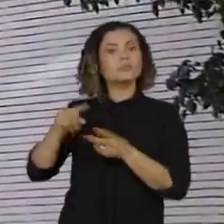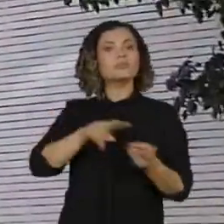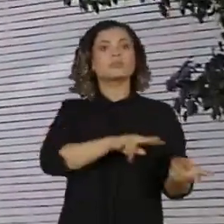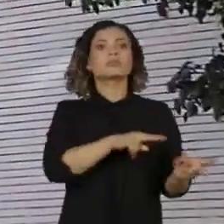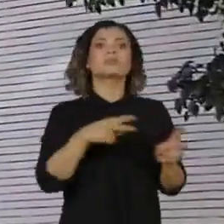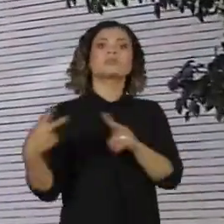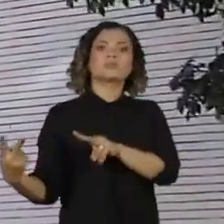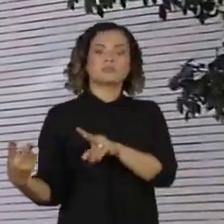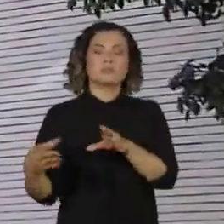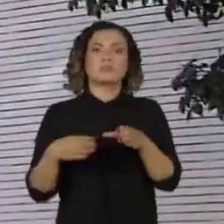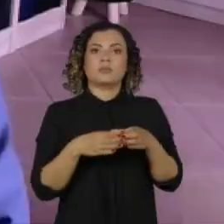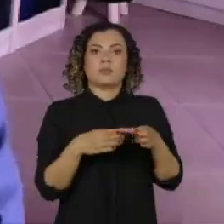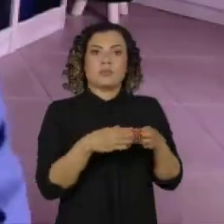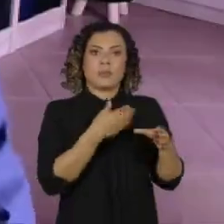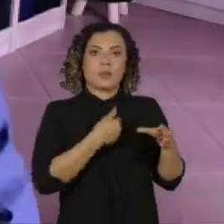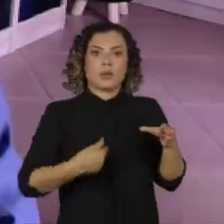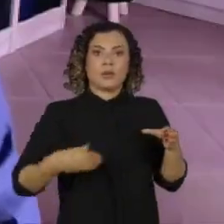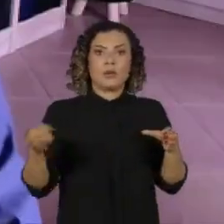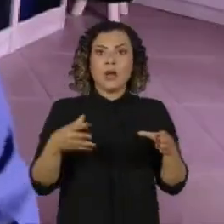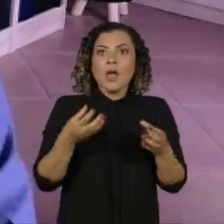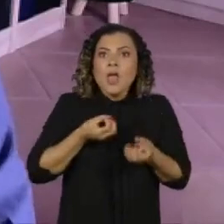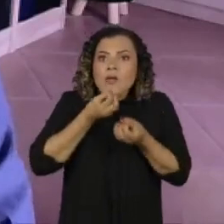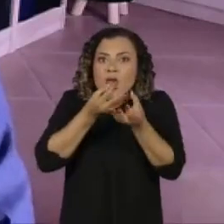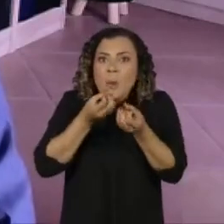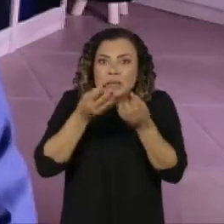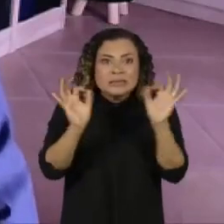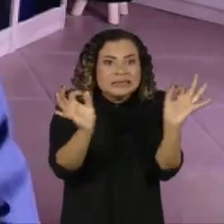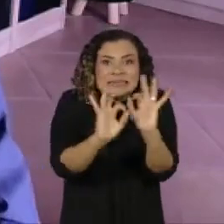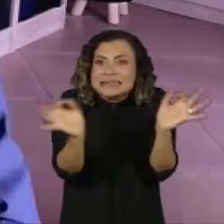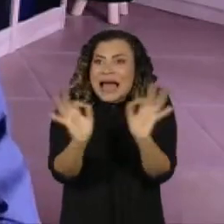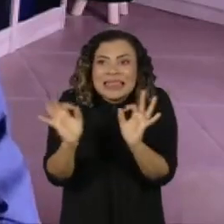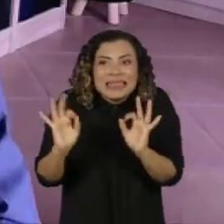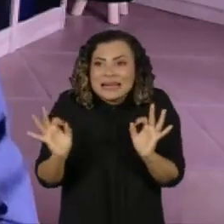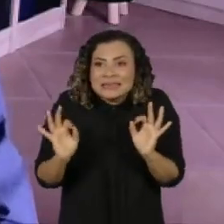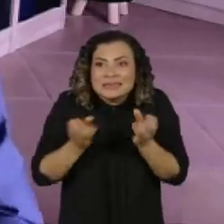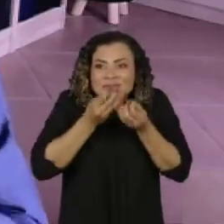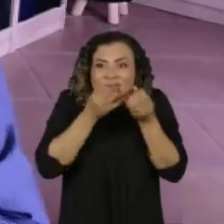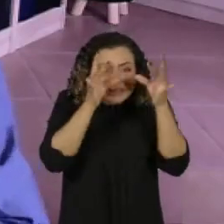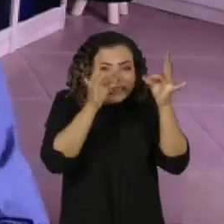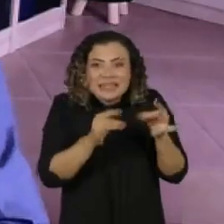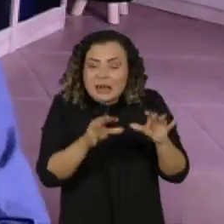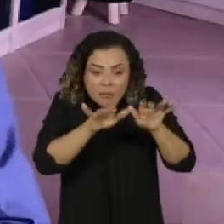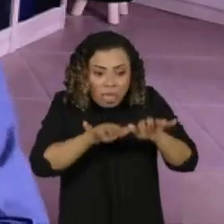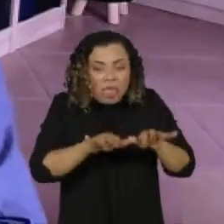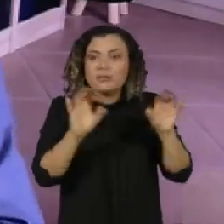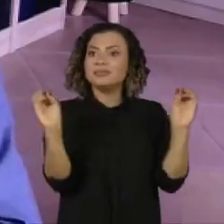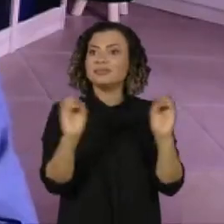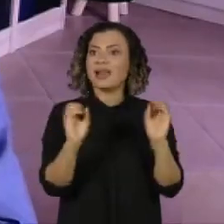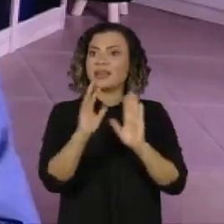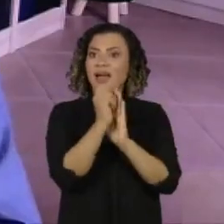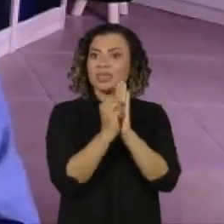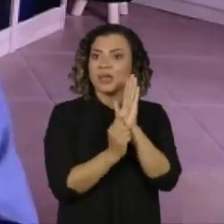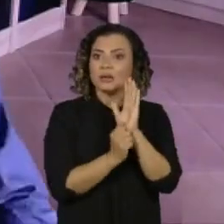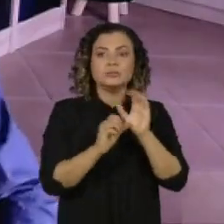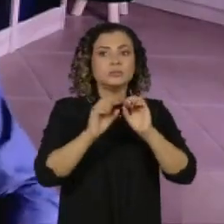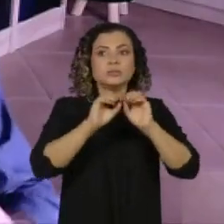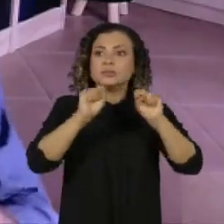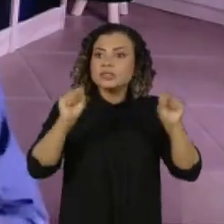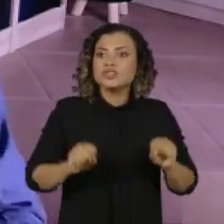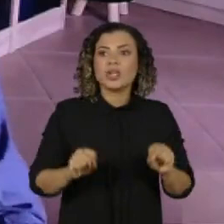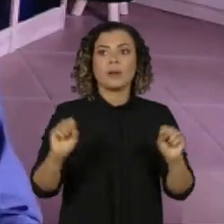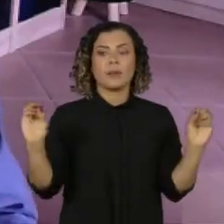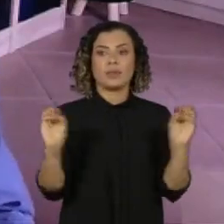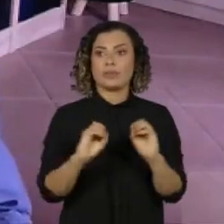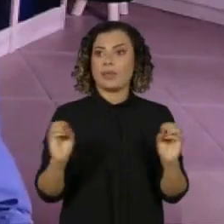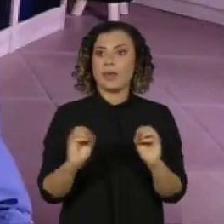de transição do próximo governo. Não há informação sobre nada, não há domínio sobre questões elementares. Se